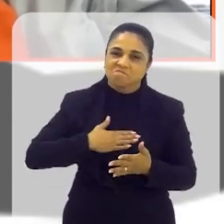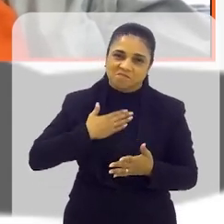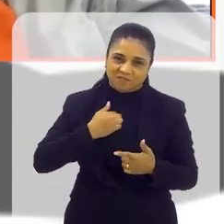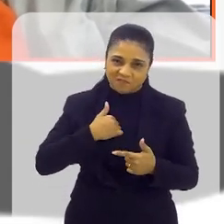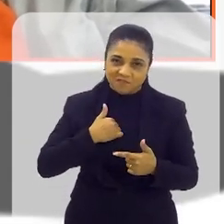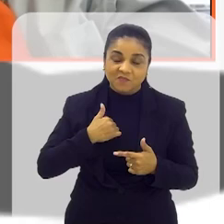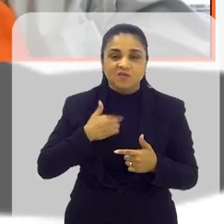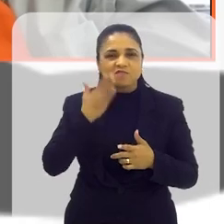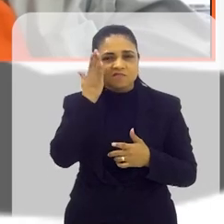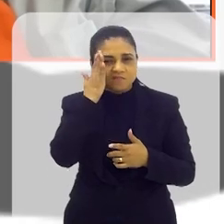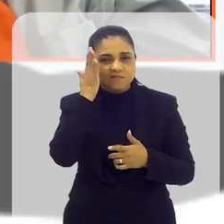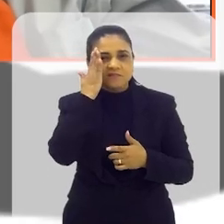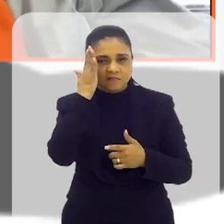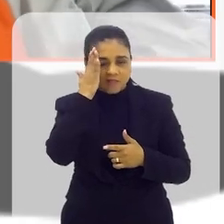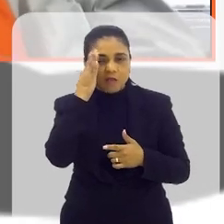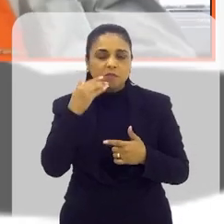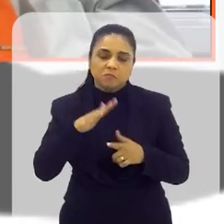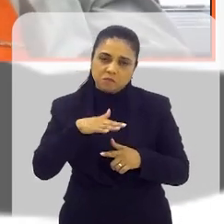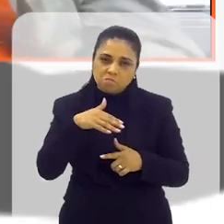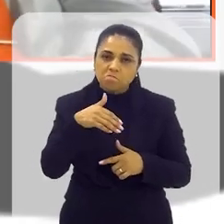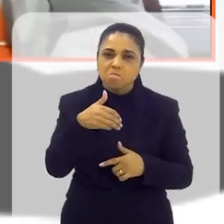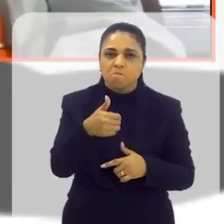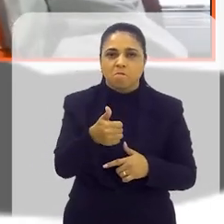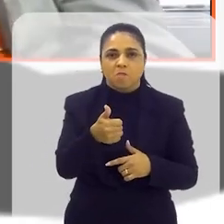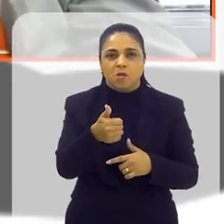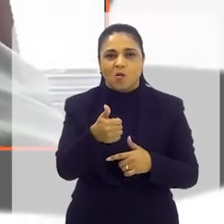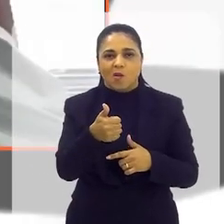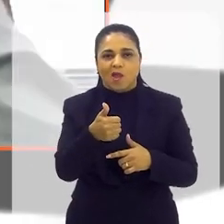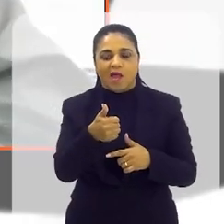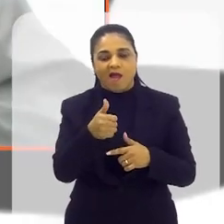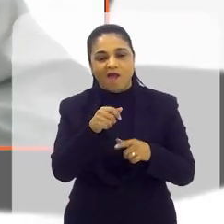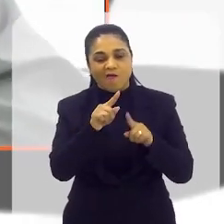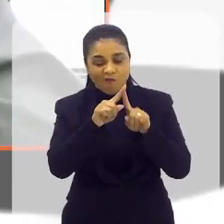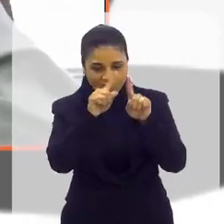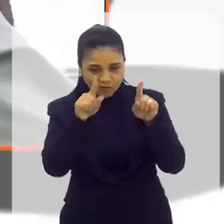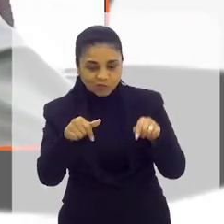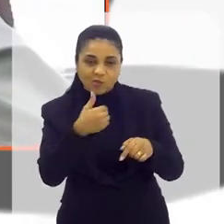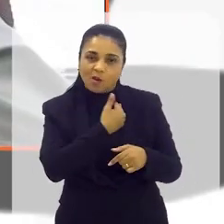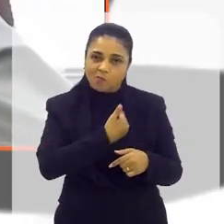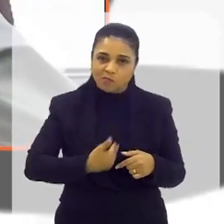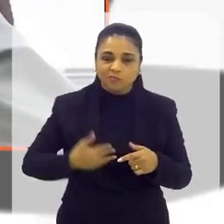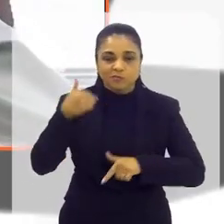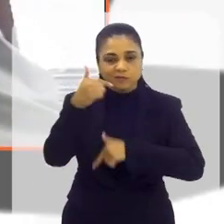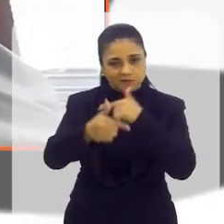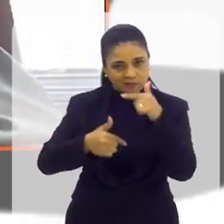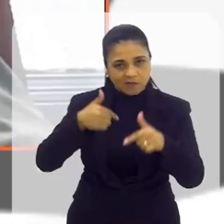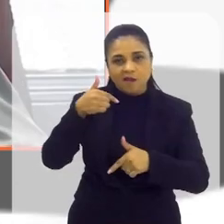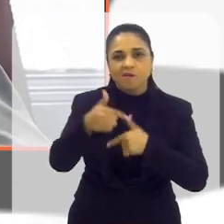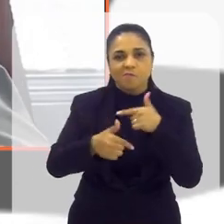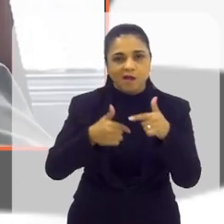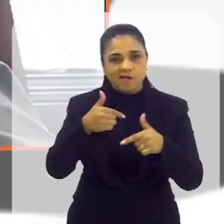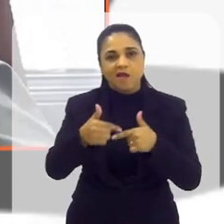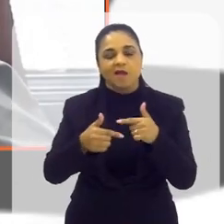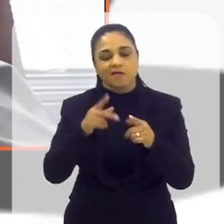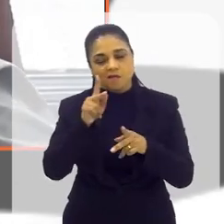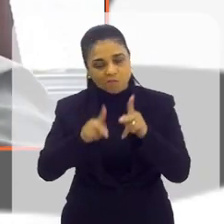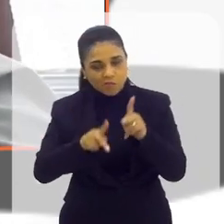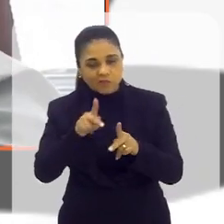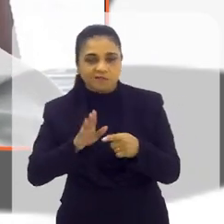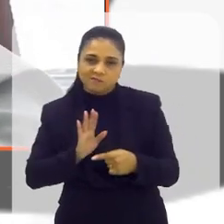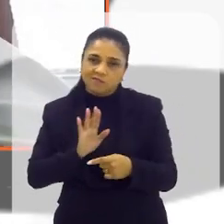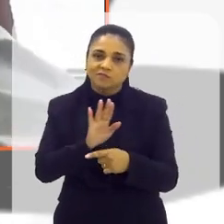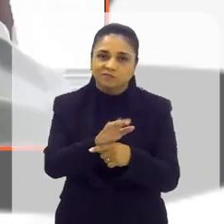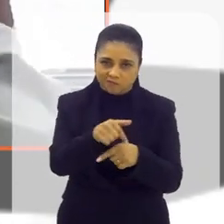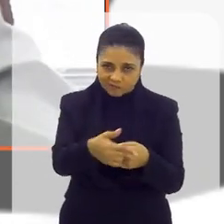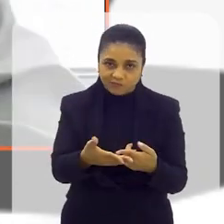com muito prazer, porque a gente sabe também que a gente precisa melhorar e dar condições para o funcionário público trabalhar cada vez melhor e entender a